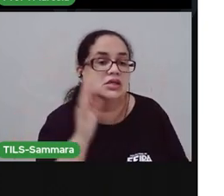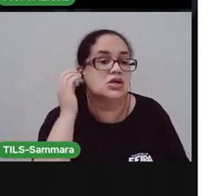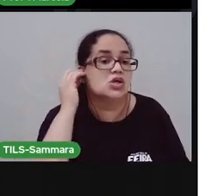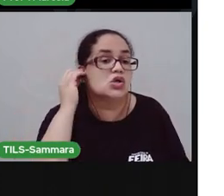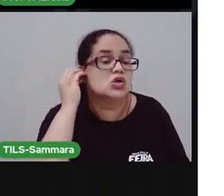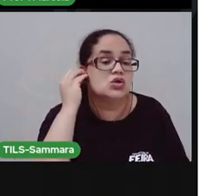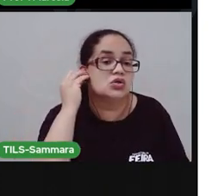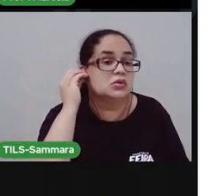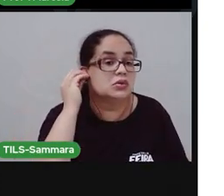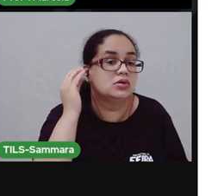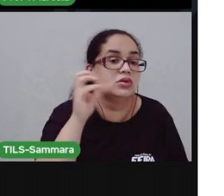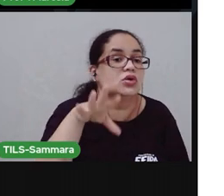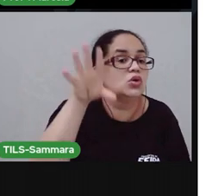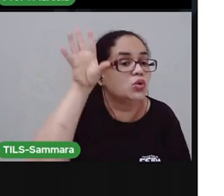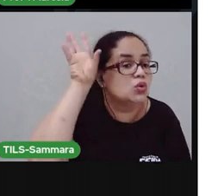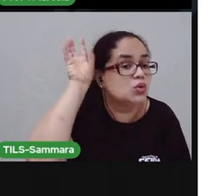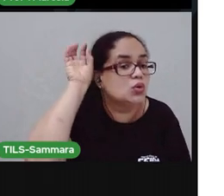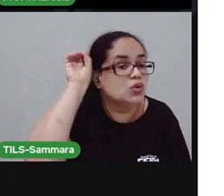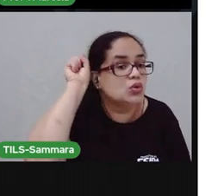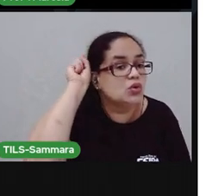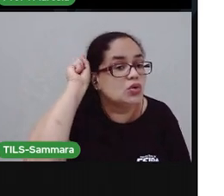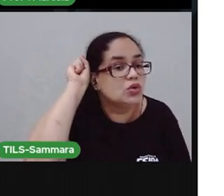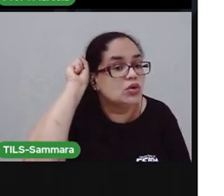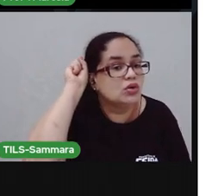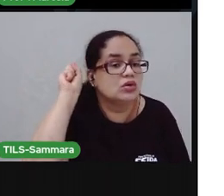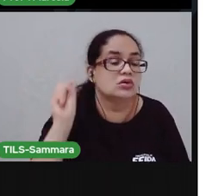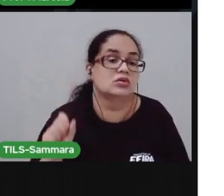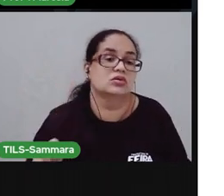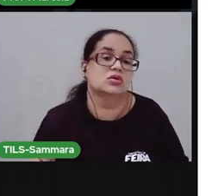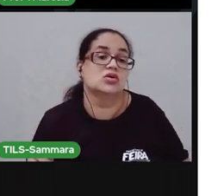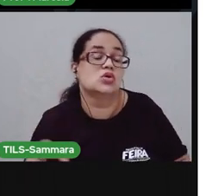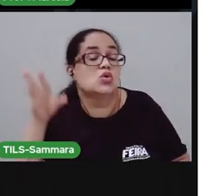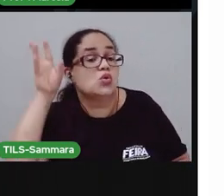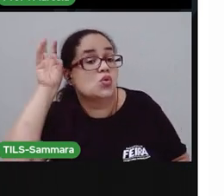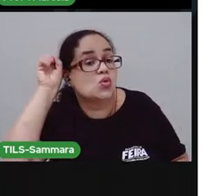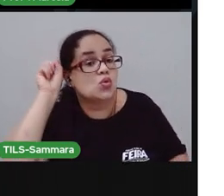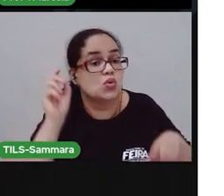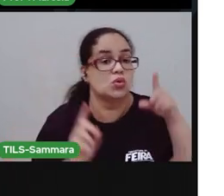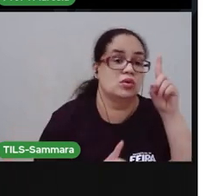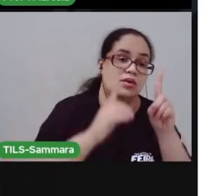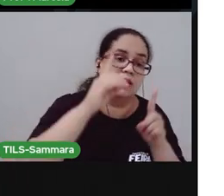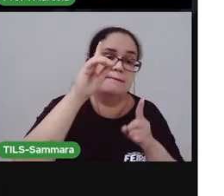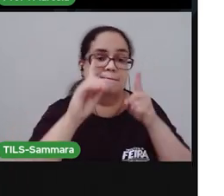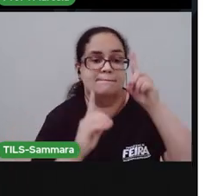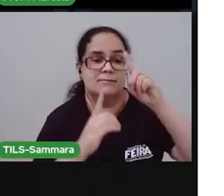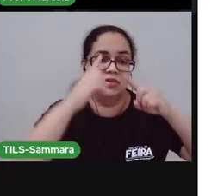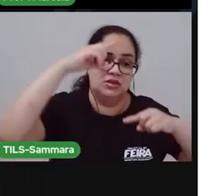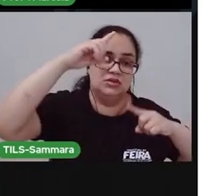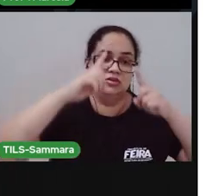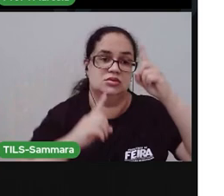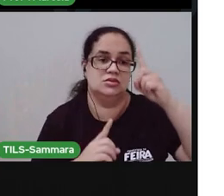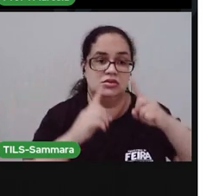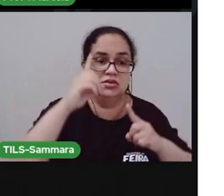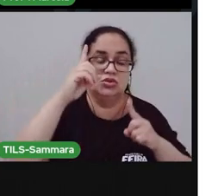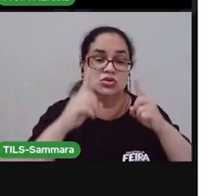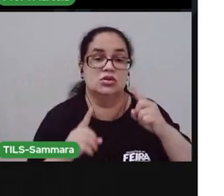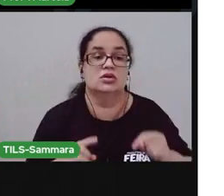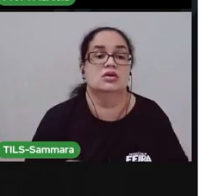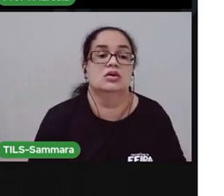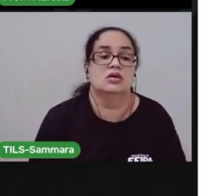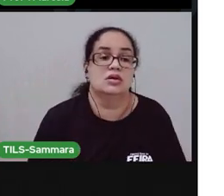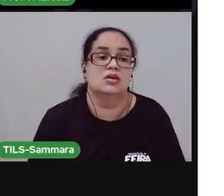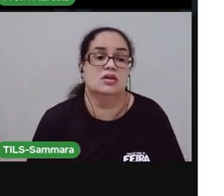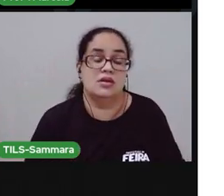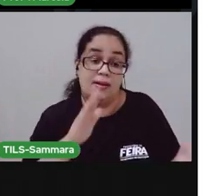escutando os não ditos. Escutando os gestos que a